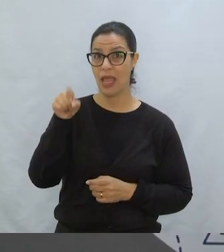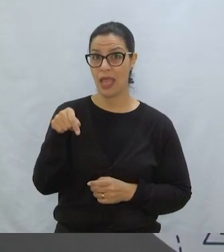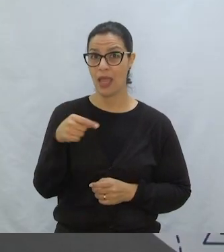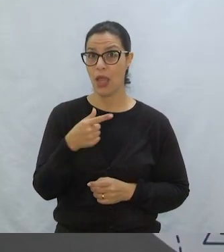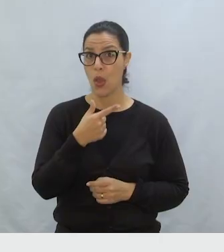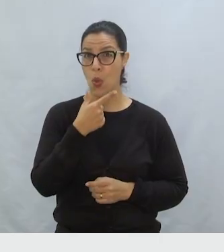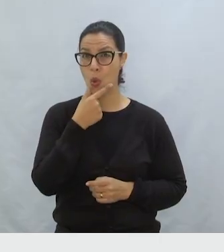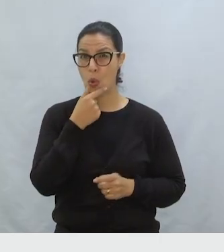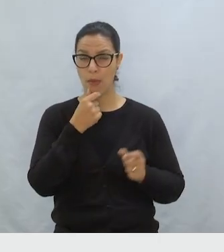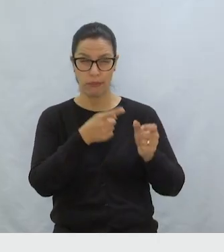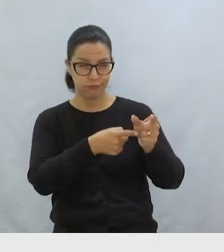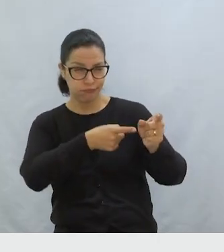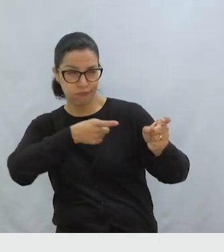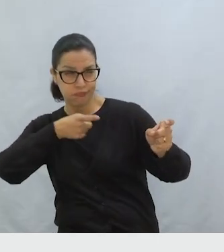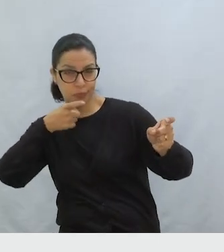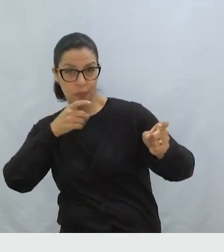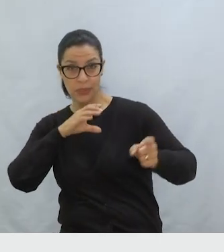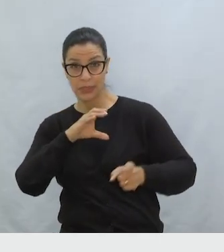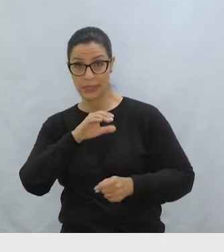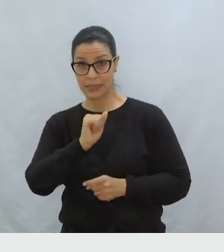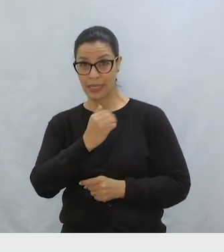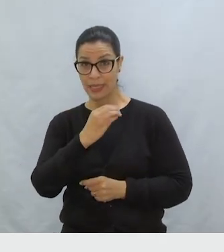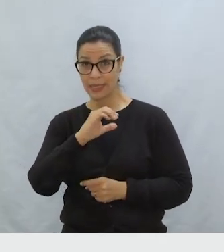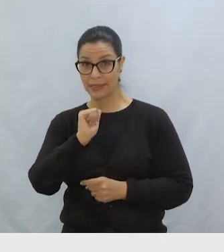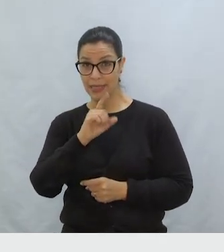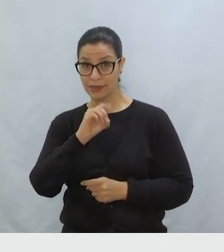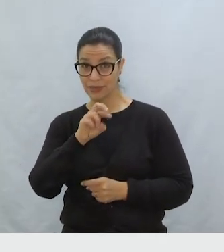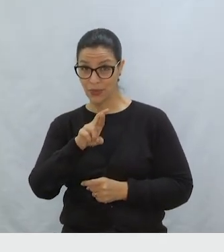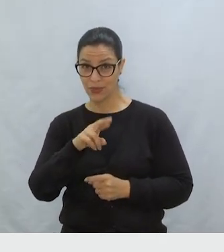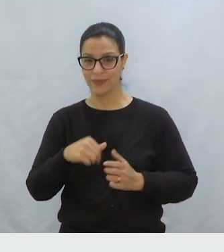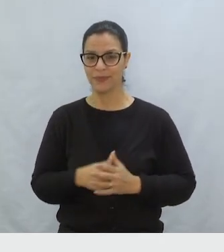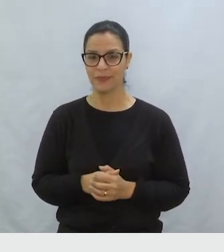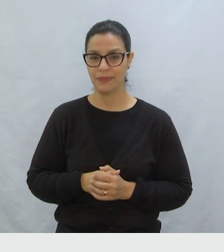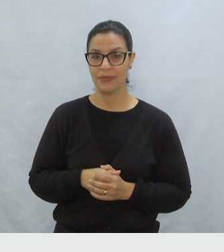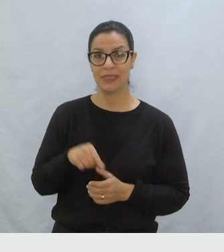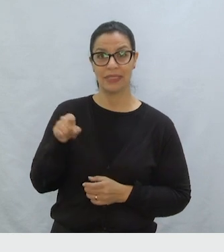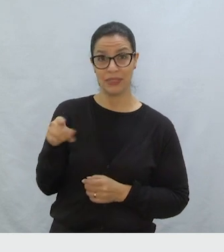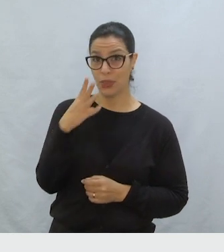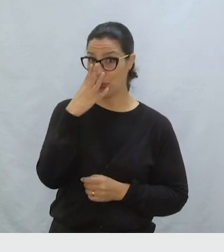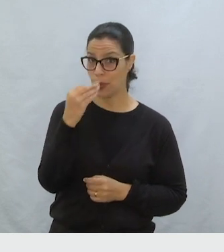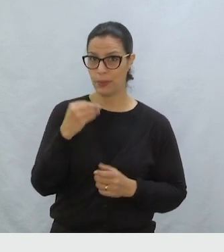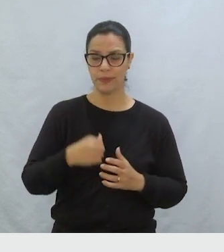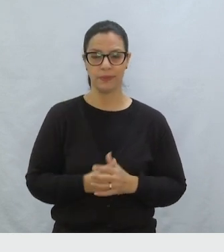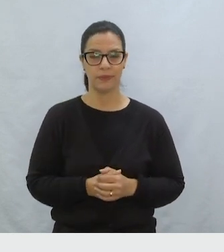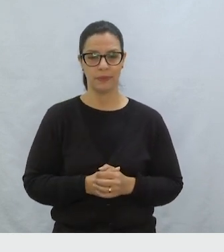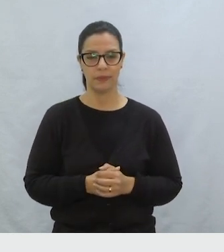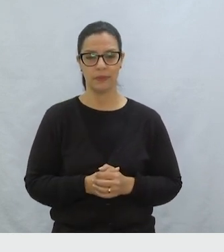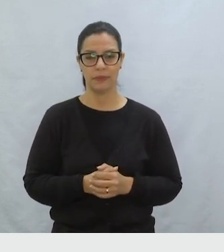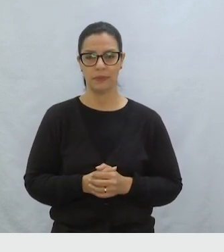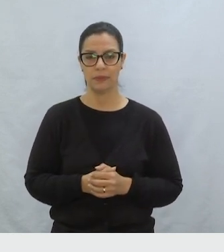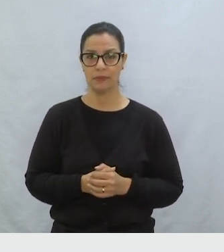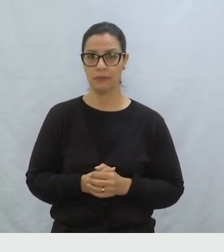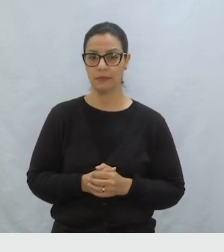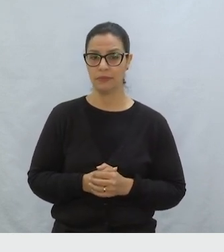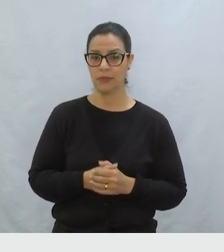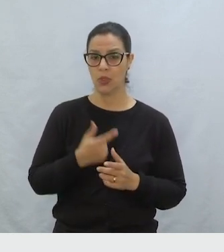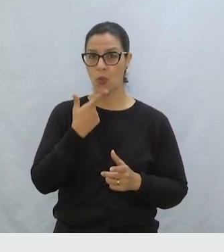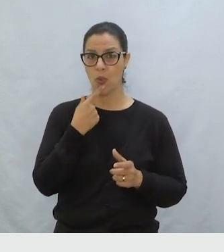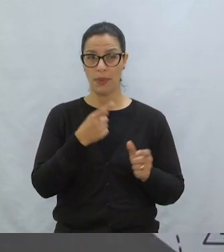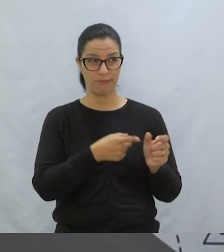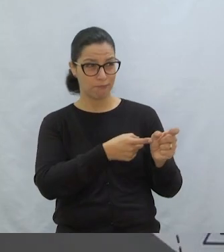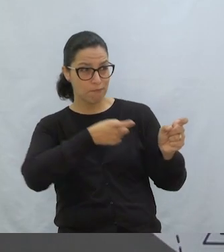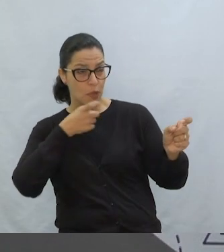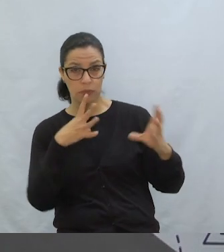Este é o lobo Este é o lobo O